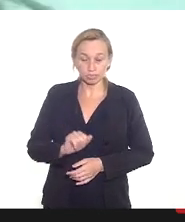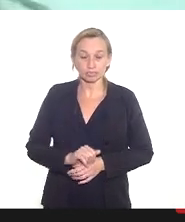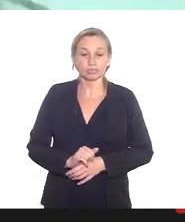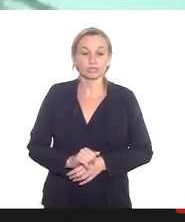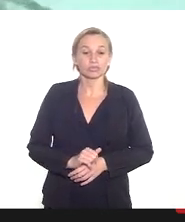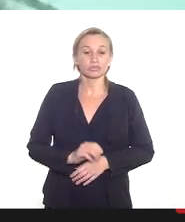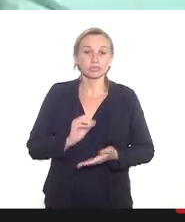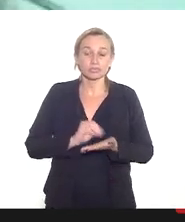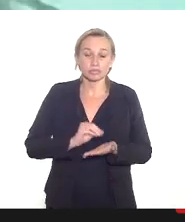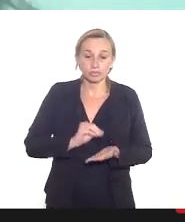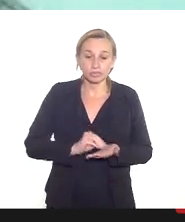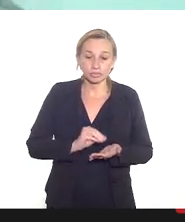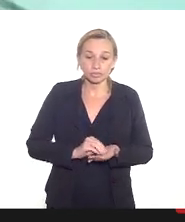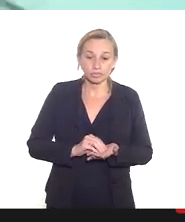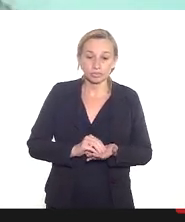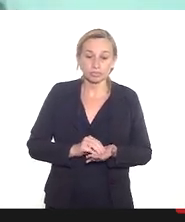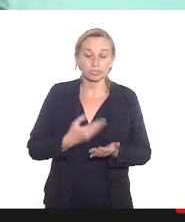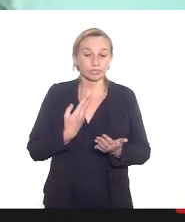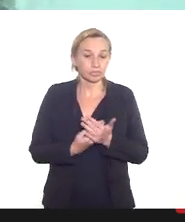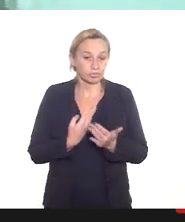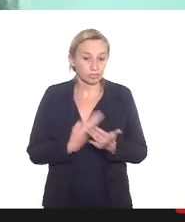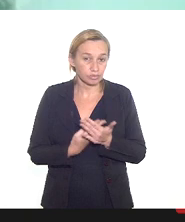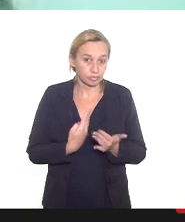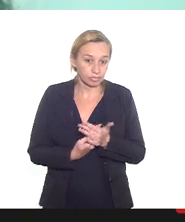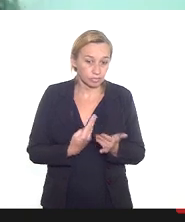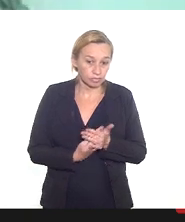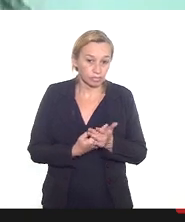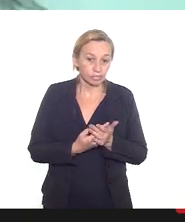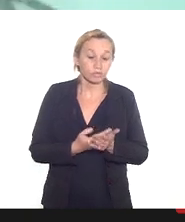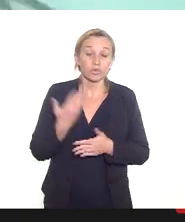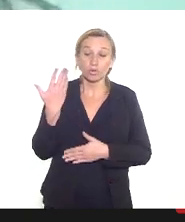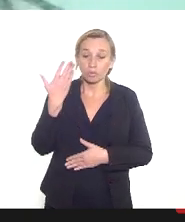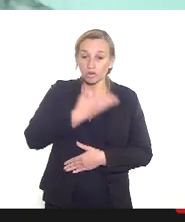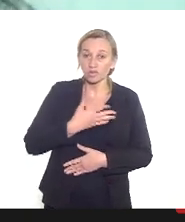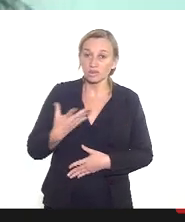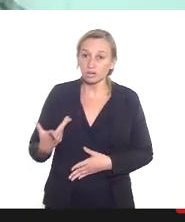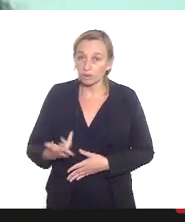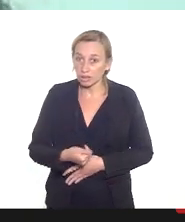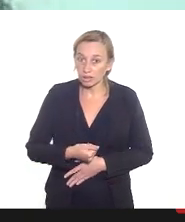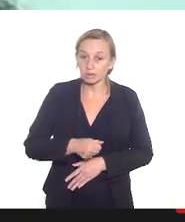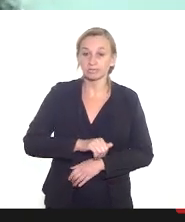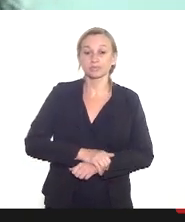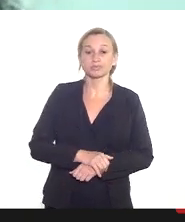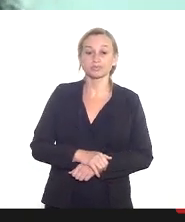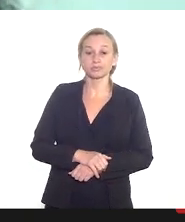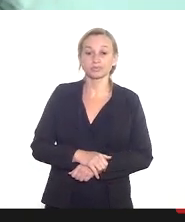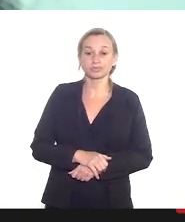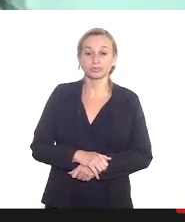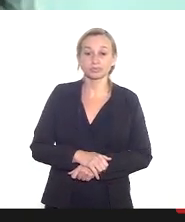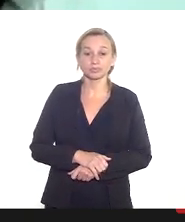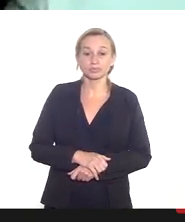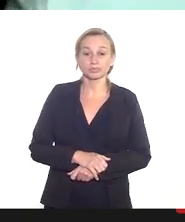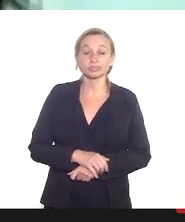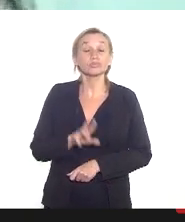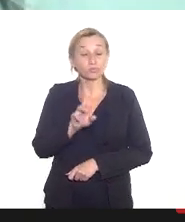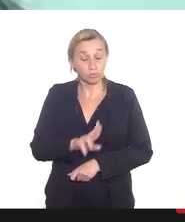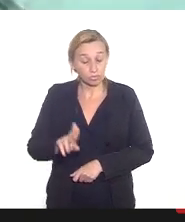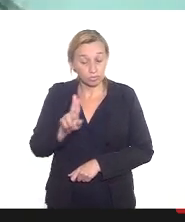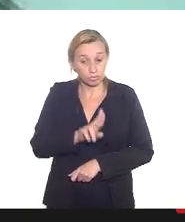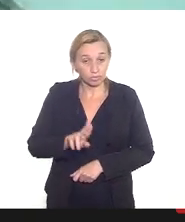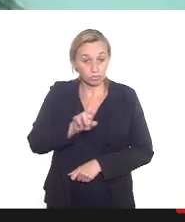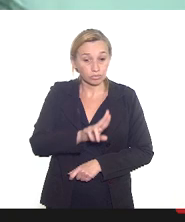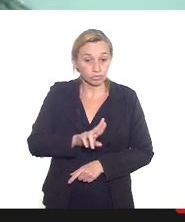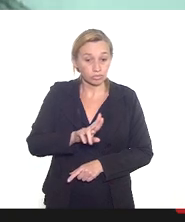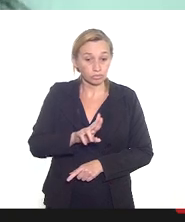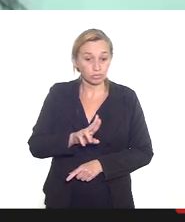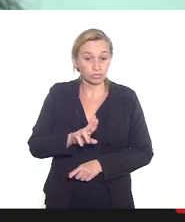essa ausência de ensaio clínico de estudos que comprovassem a eficácia do uso na